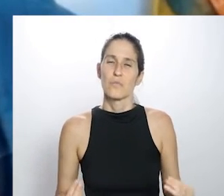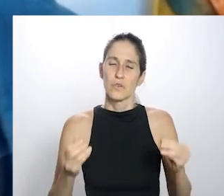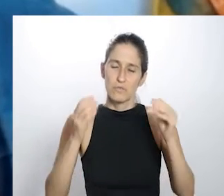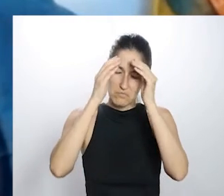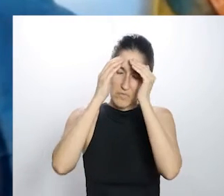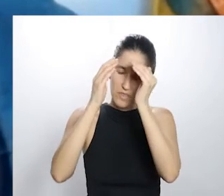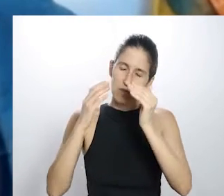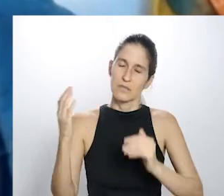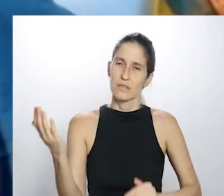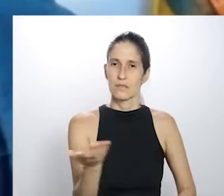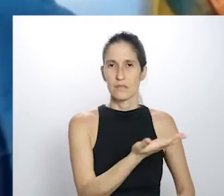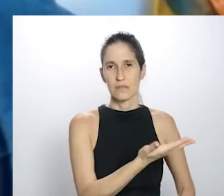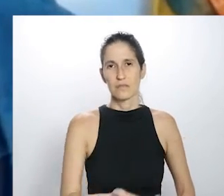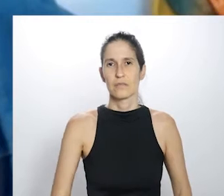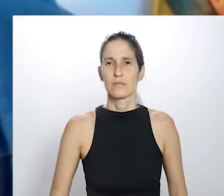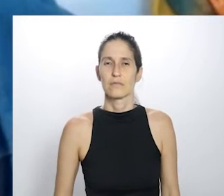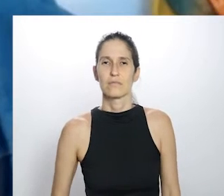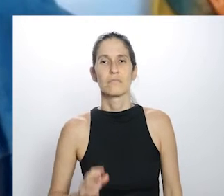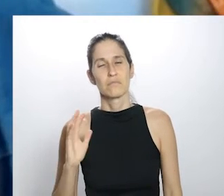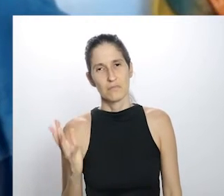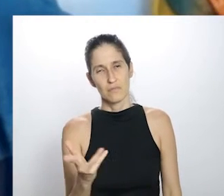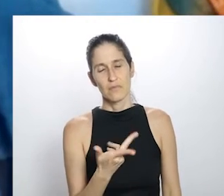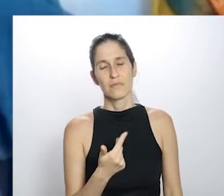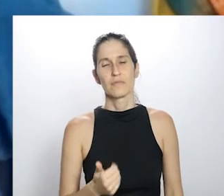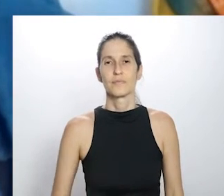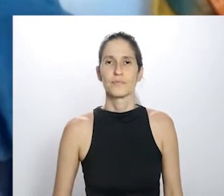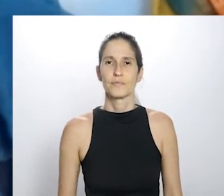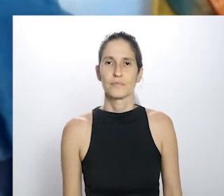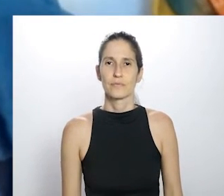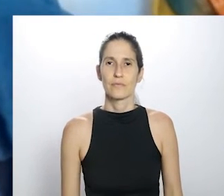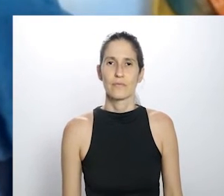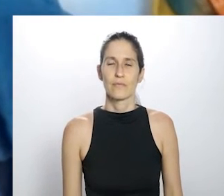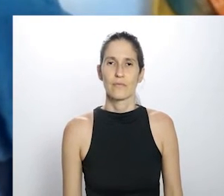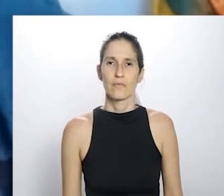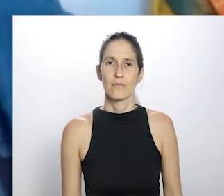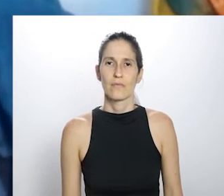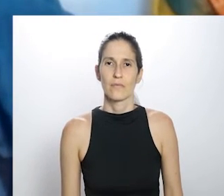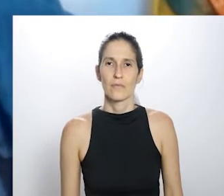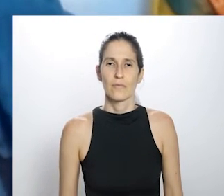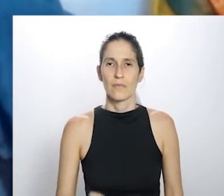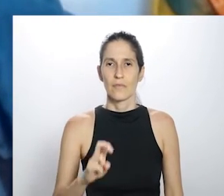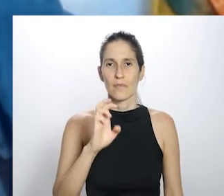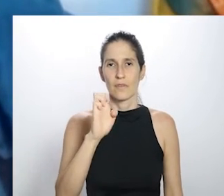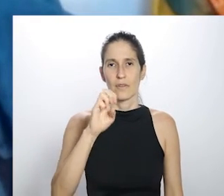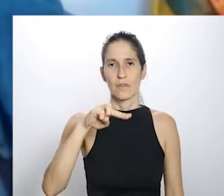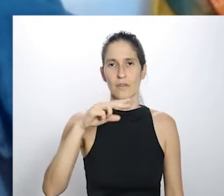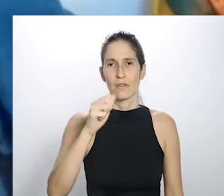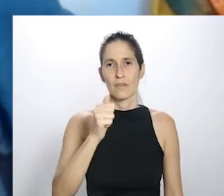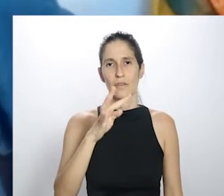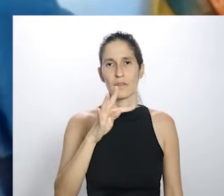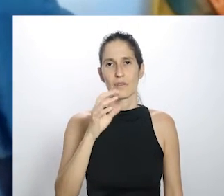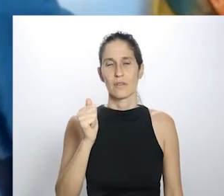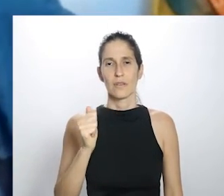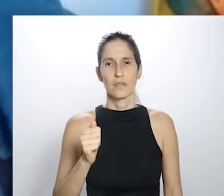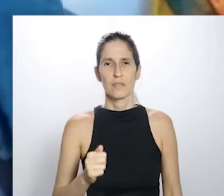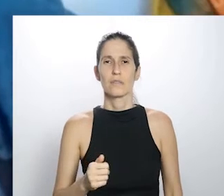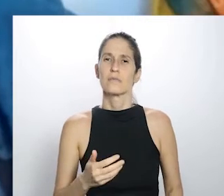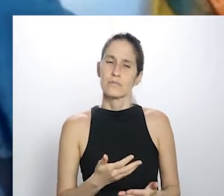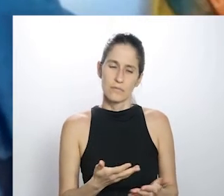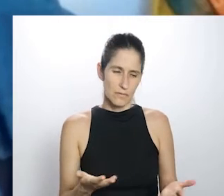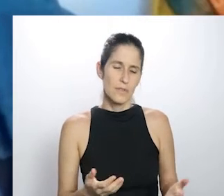profundo respeito e admiração a todos, maravilha, está transmitido, agradeço, Renata,